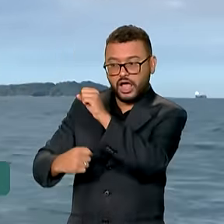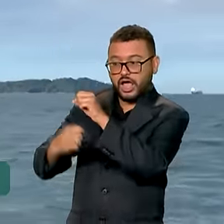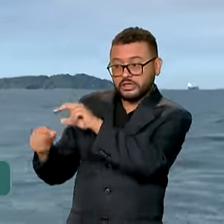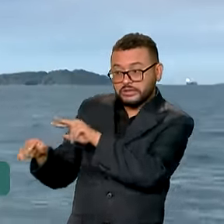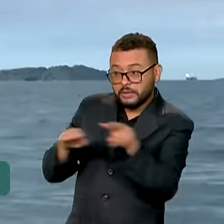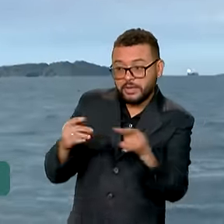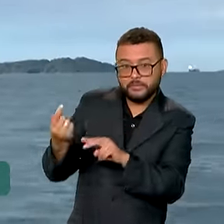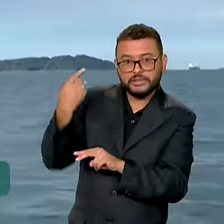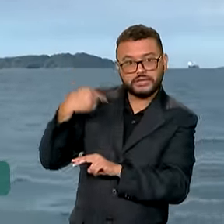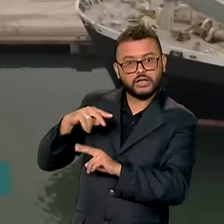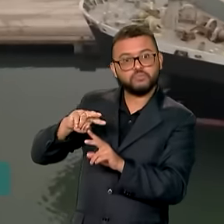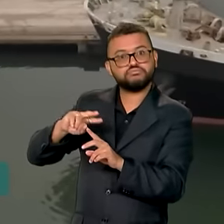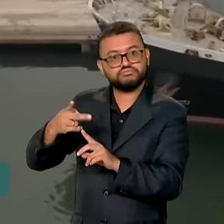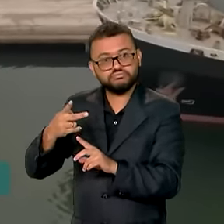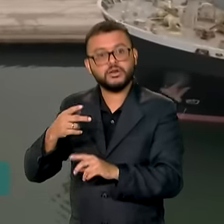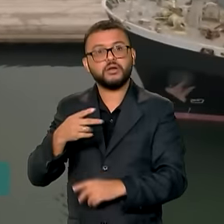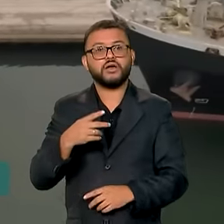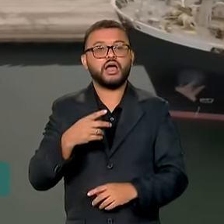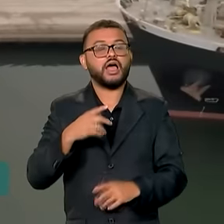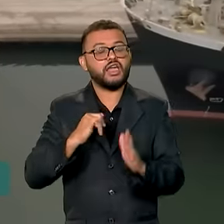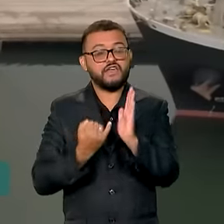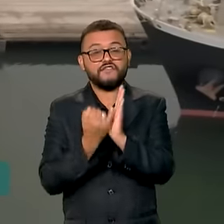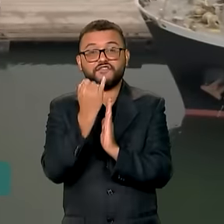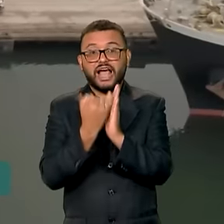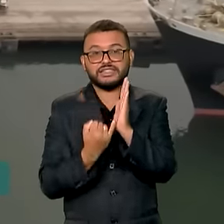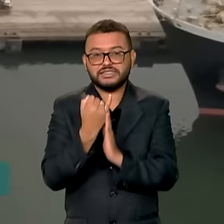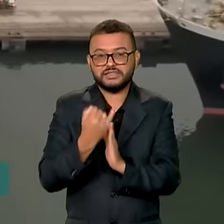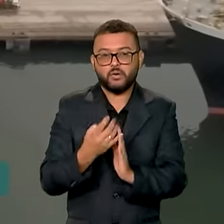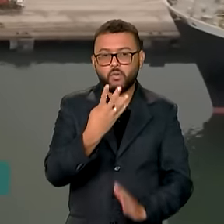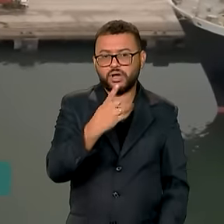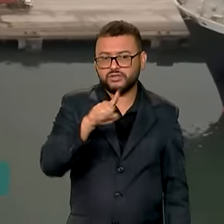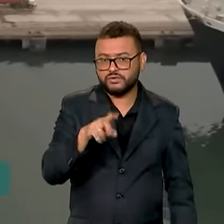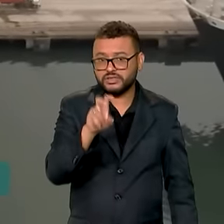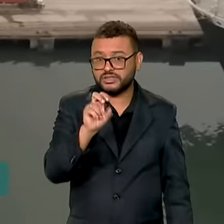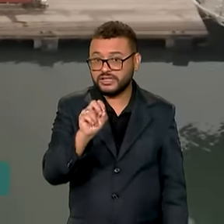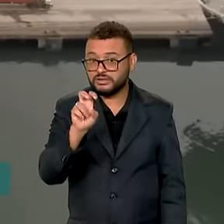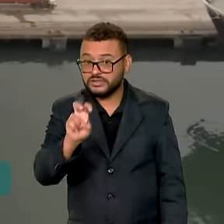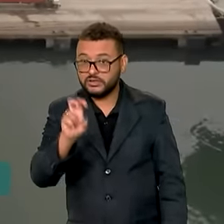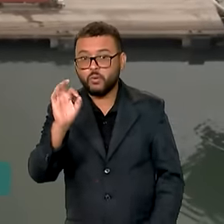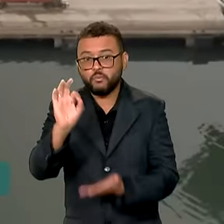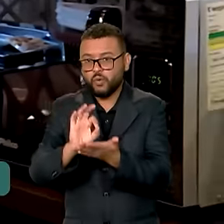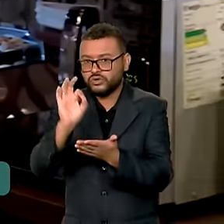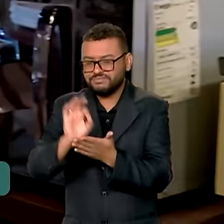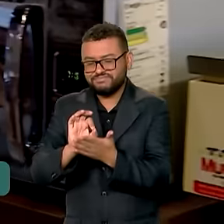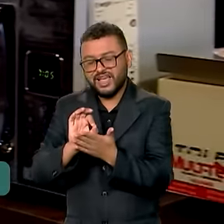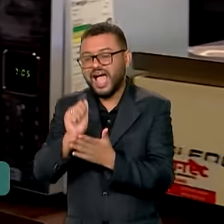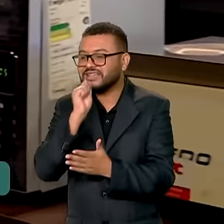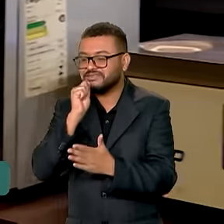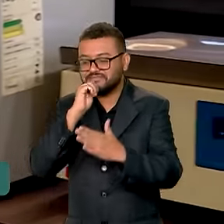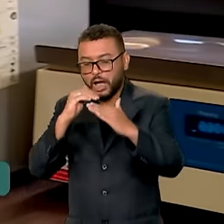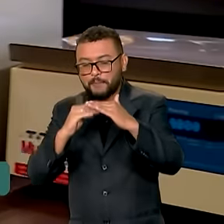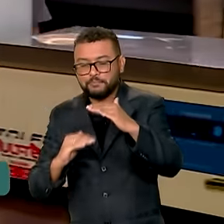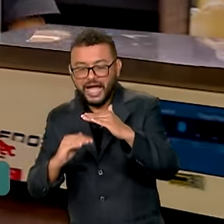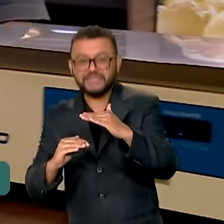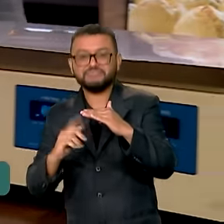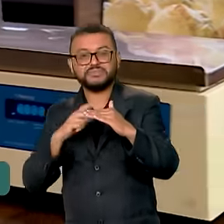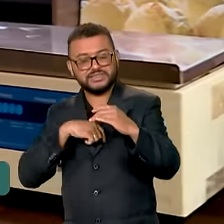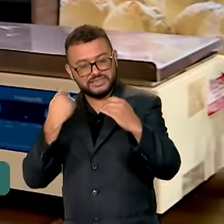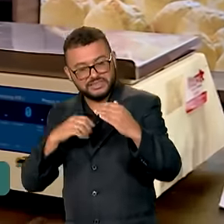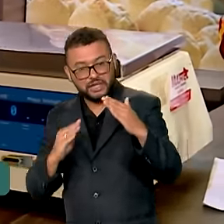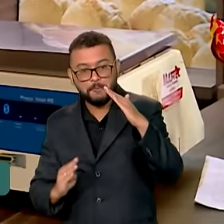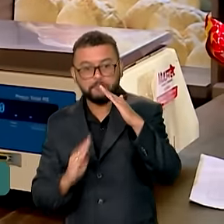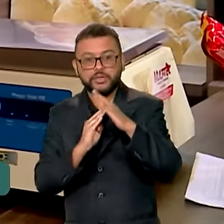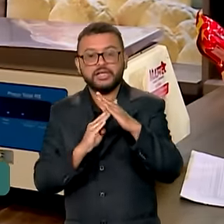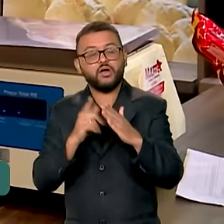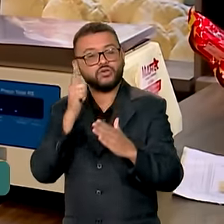E a inflação deve ficar em 4,05%, abaixo da meta para 2024, que